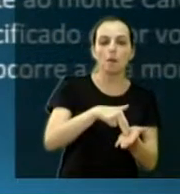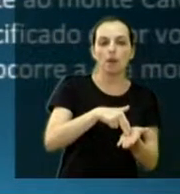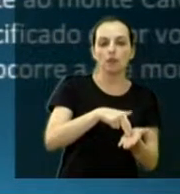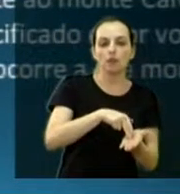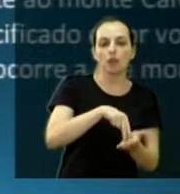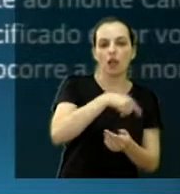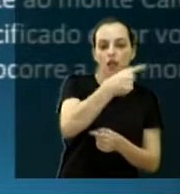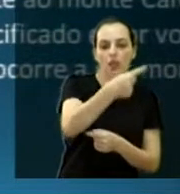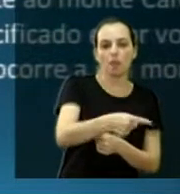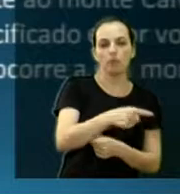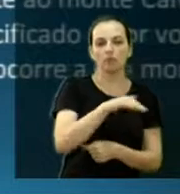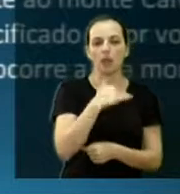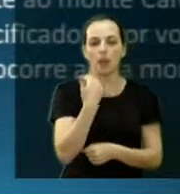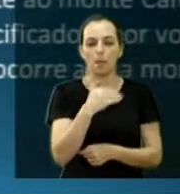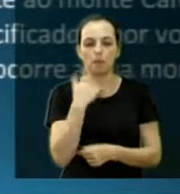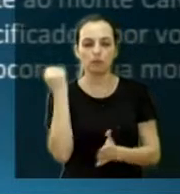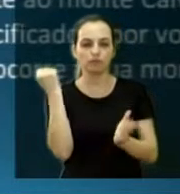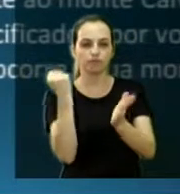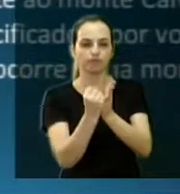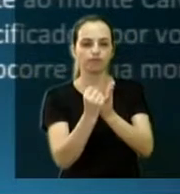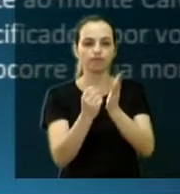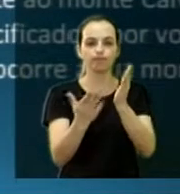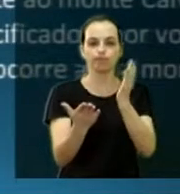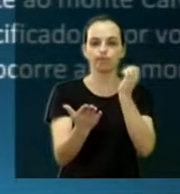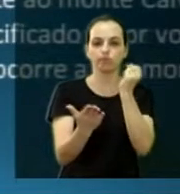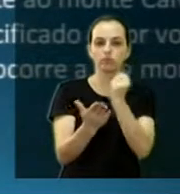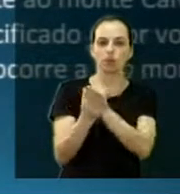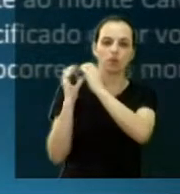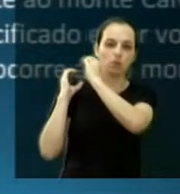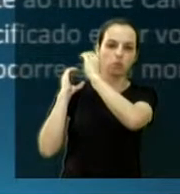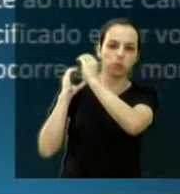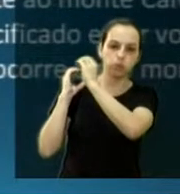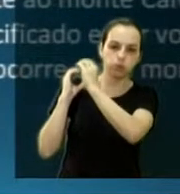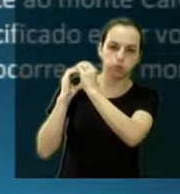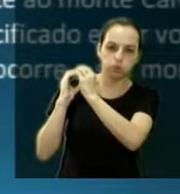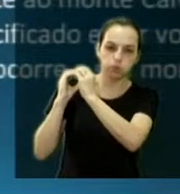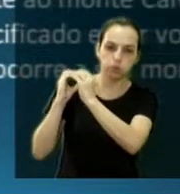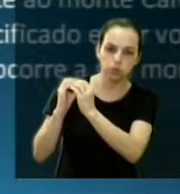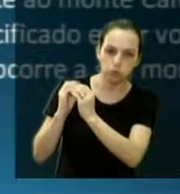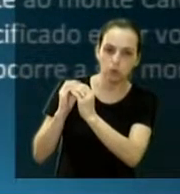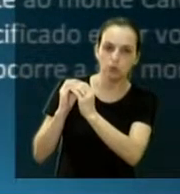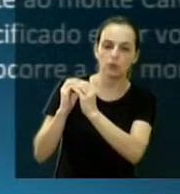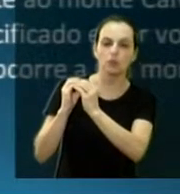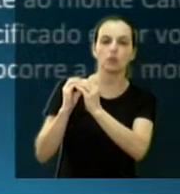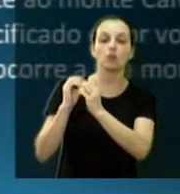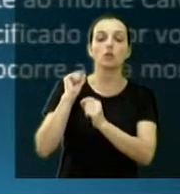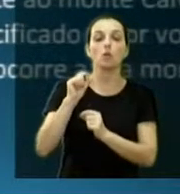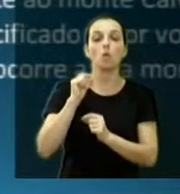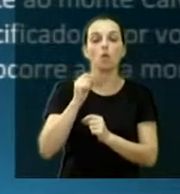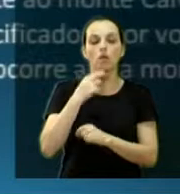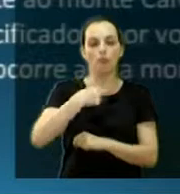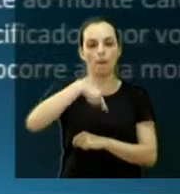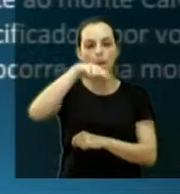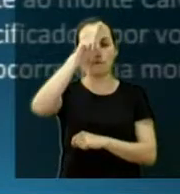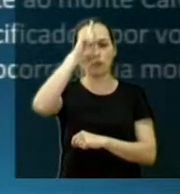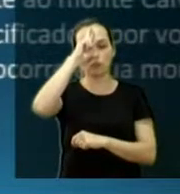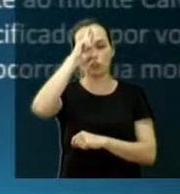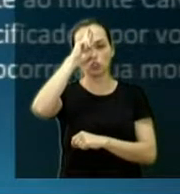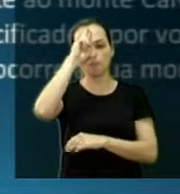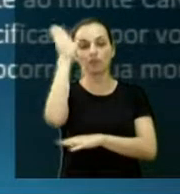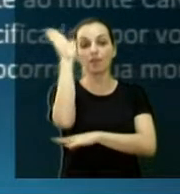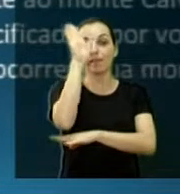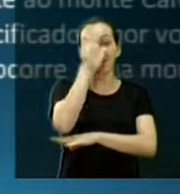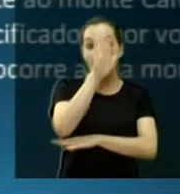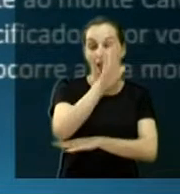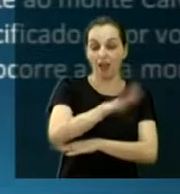carregando a sua própria cruz até o Monte Calvário. Ao meu dia crucificado, por volta das três